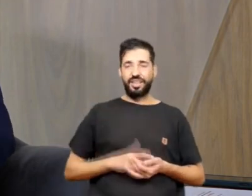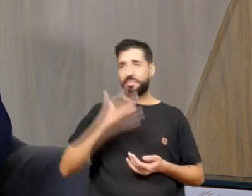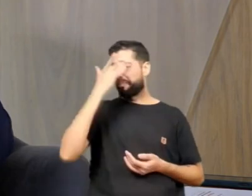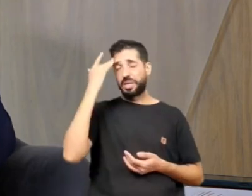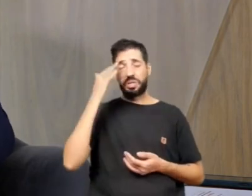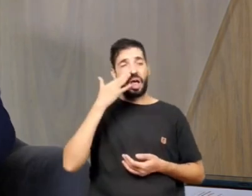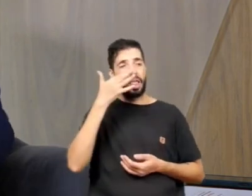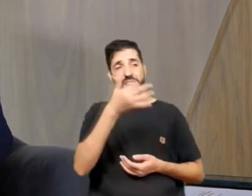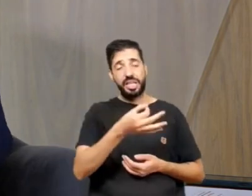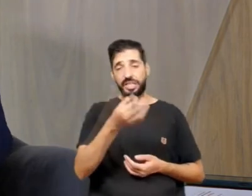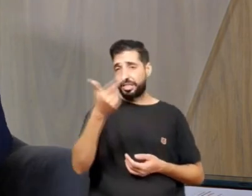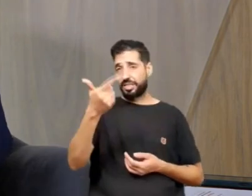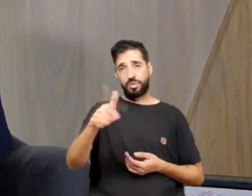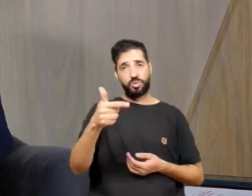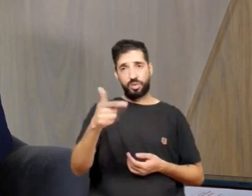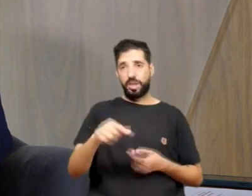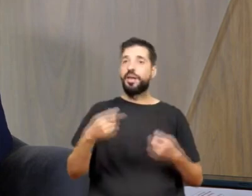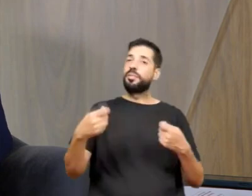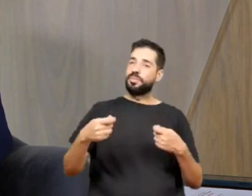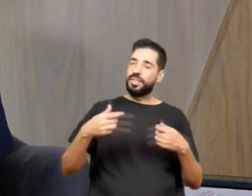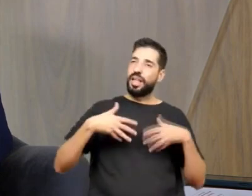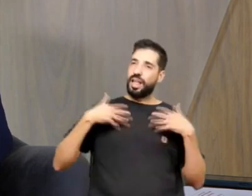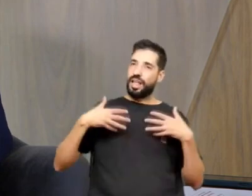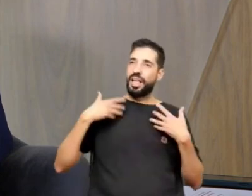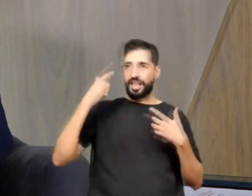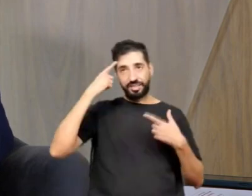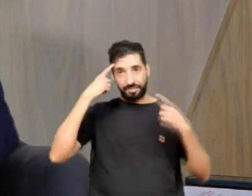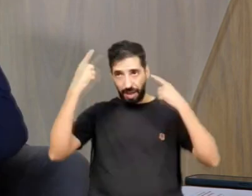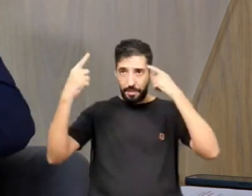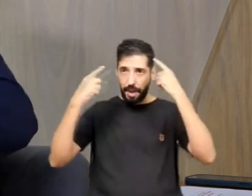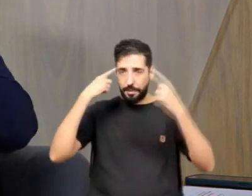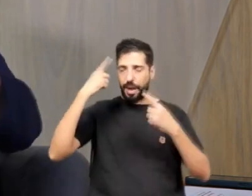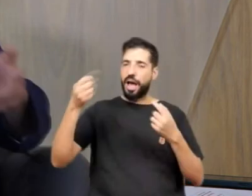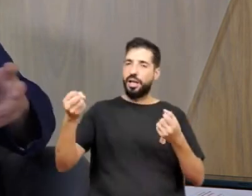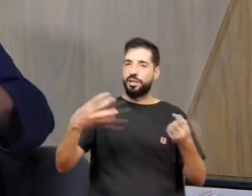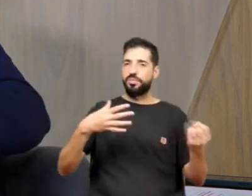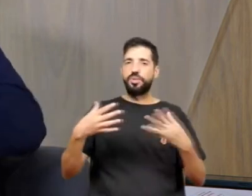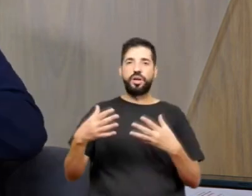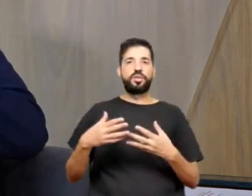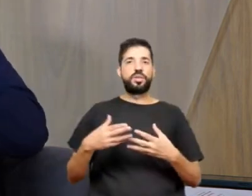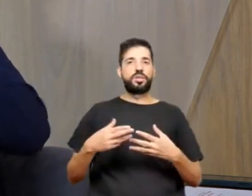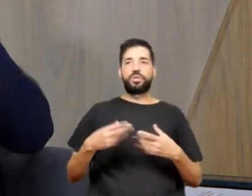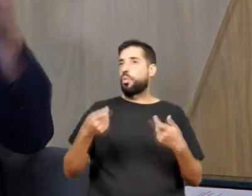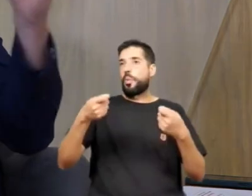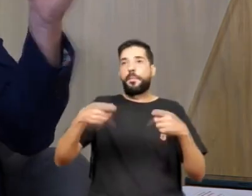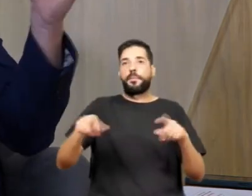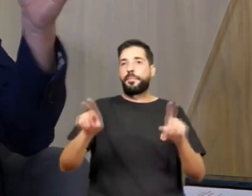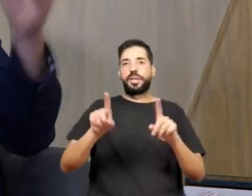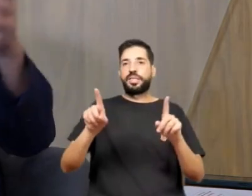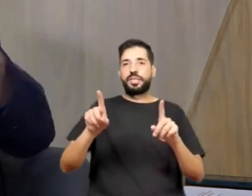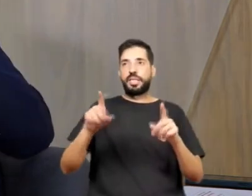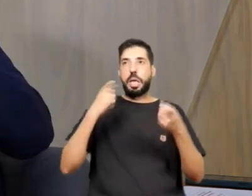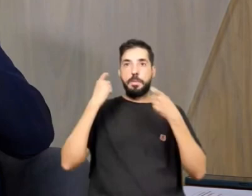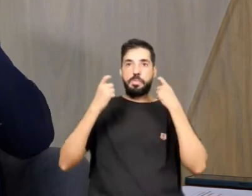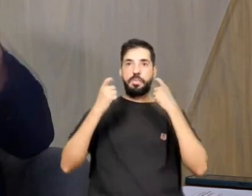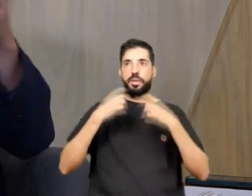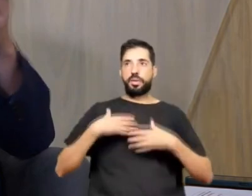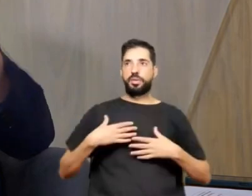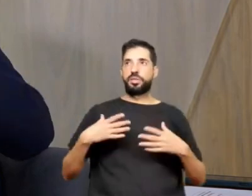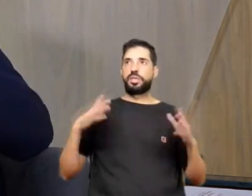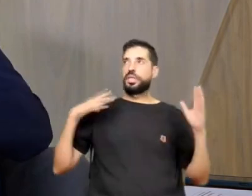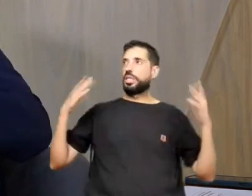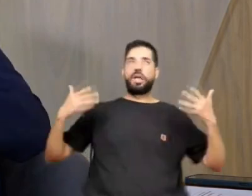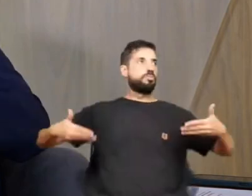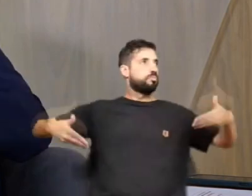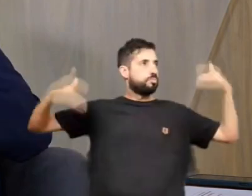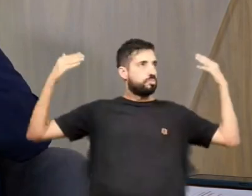tem que ser criativo também, ser criativo, não precisa mais aquela preocupação de estar no estúdio, alta produção,